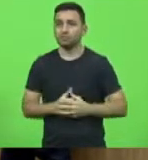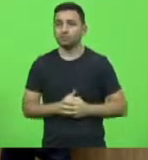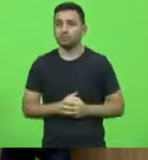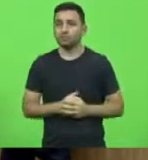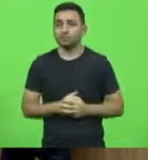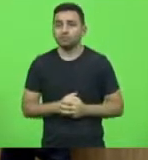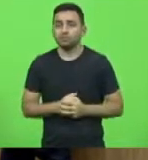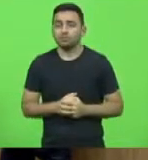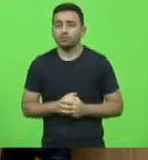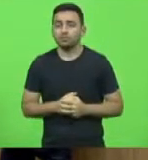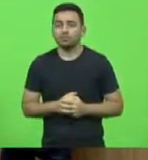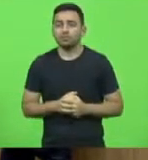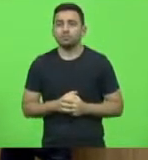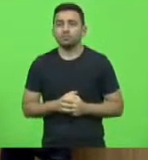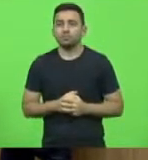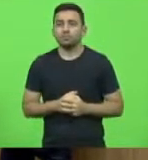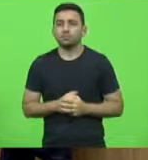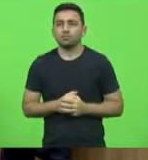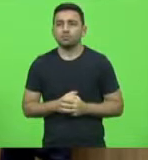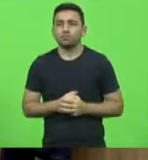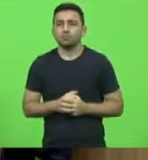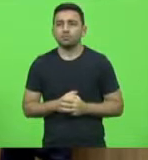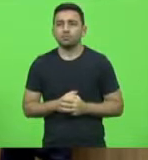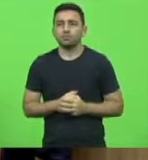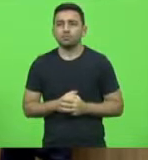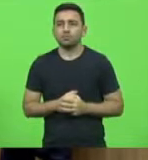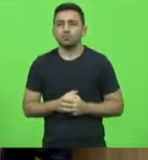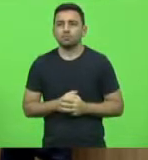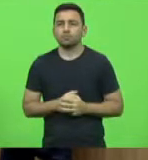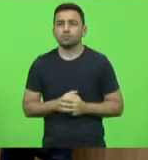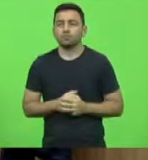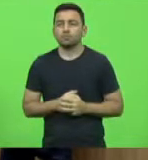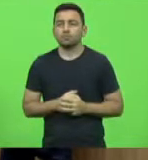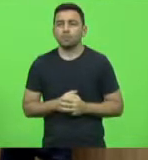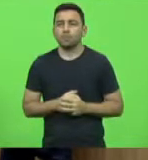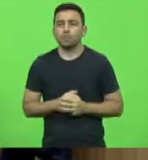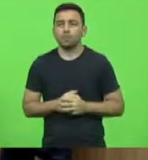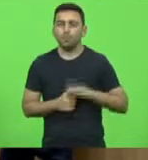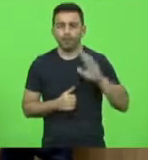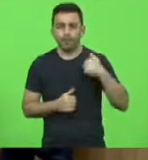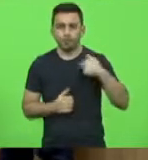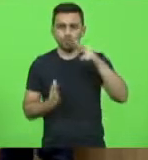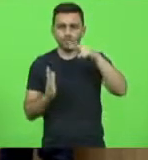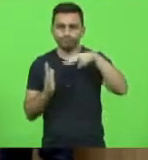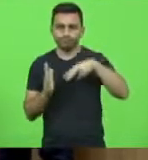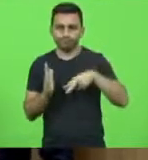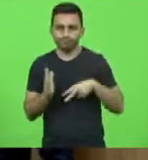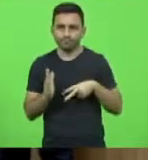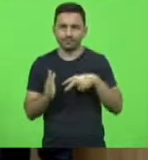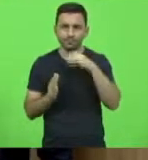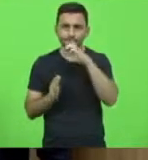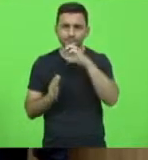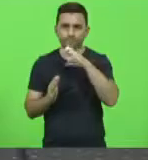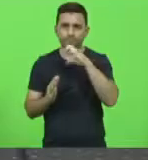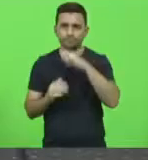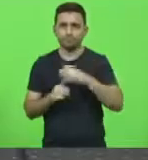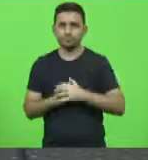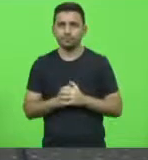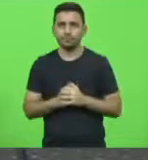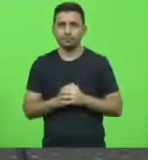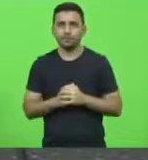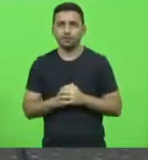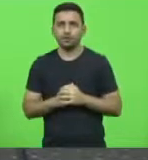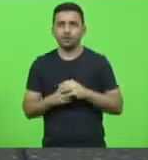Deputado Valdir Covalcini. Sr. Presidente, eu vou fazer uma leitura breve de um